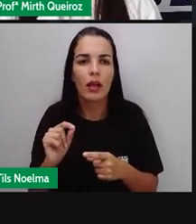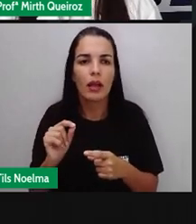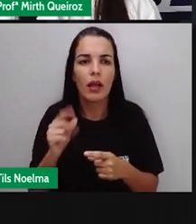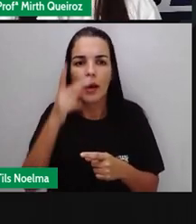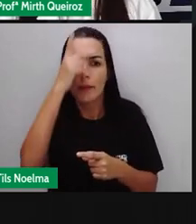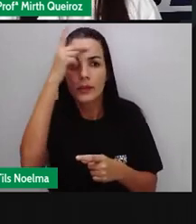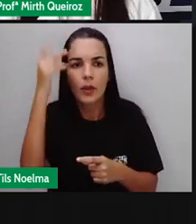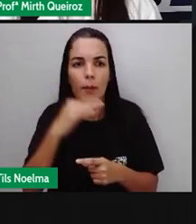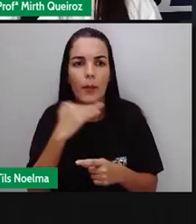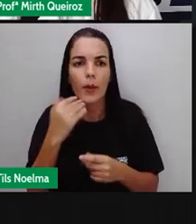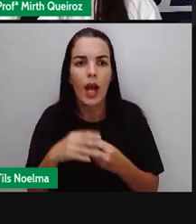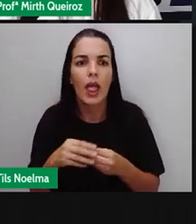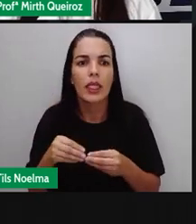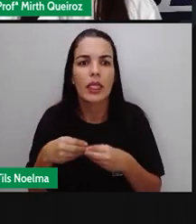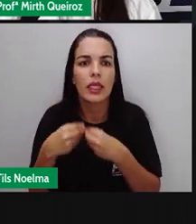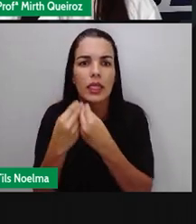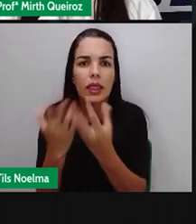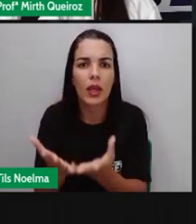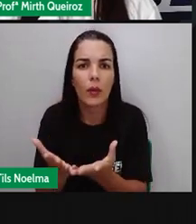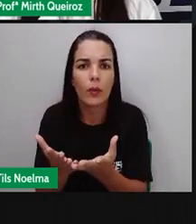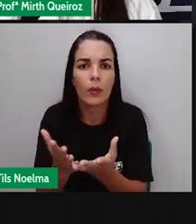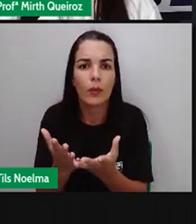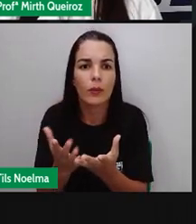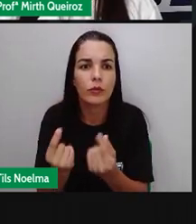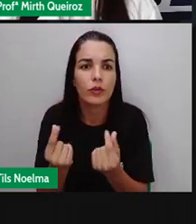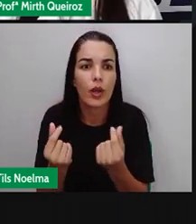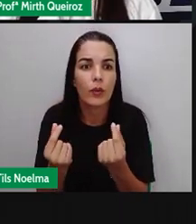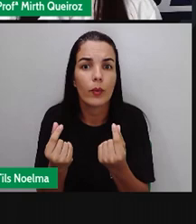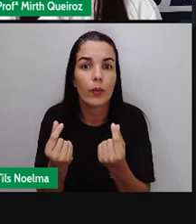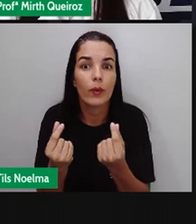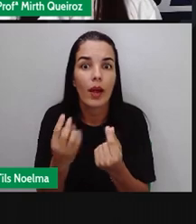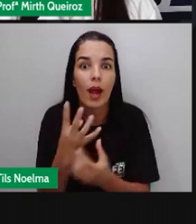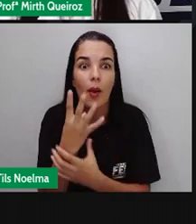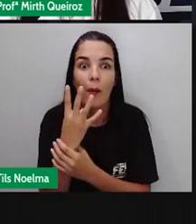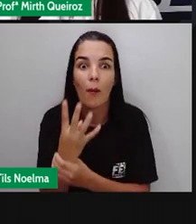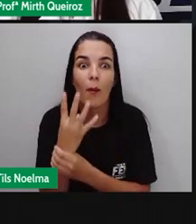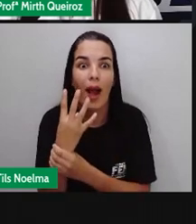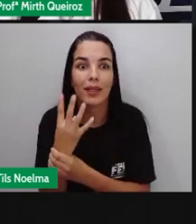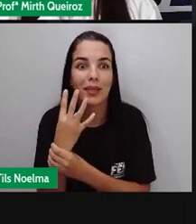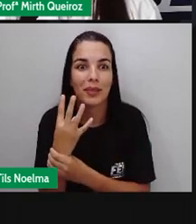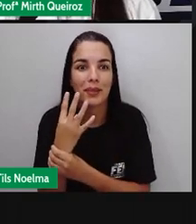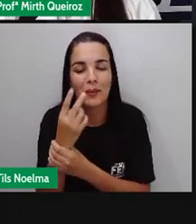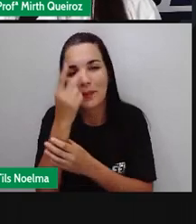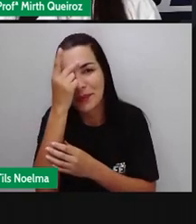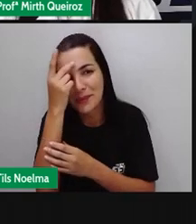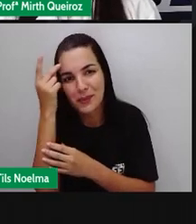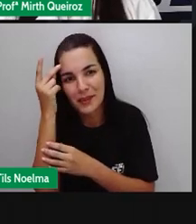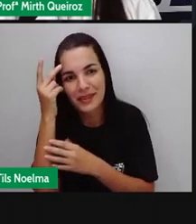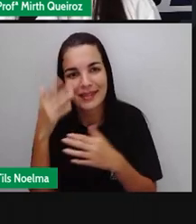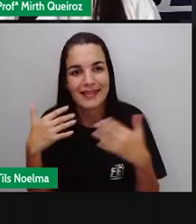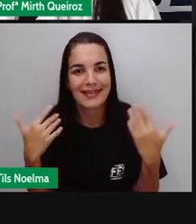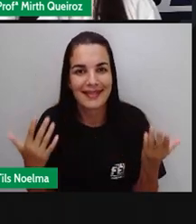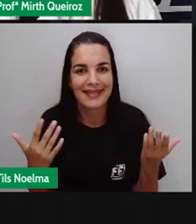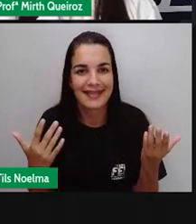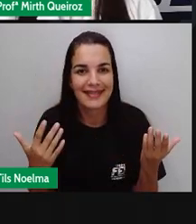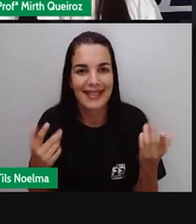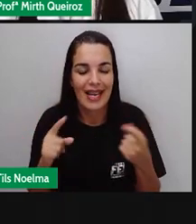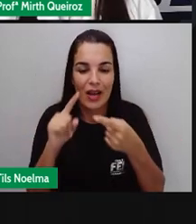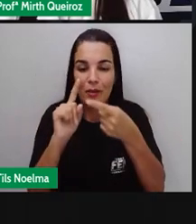falecido deixou sua fortuna? Eram quatro concorrentes. Olha só.